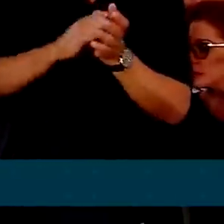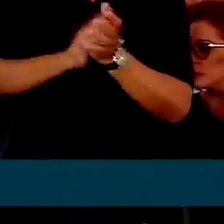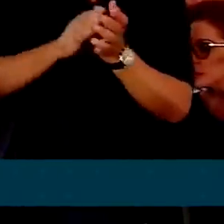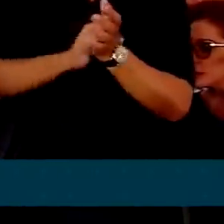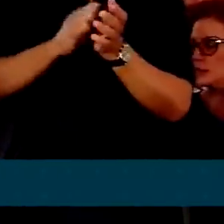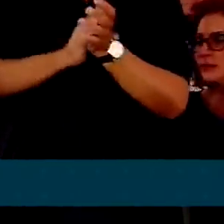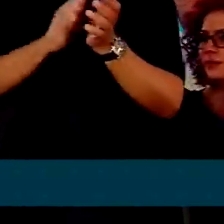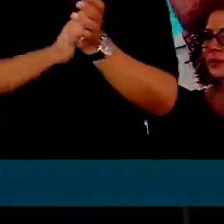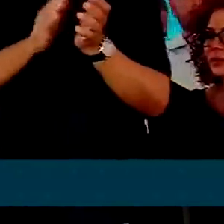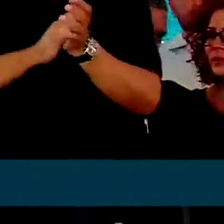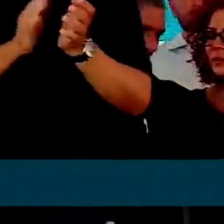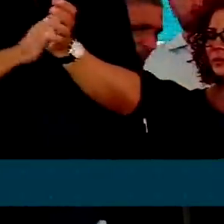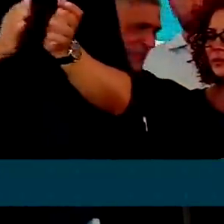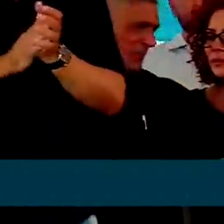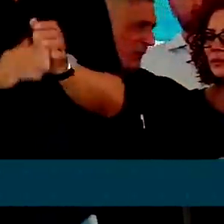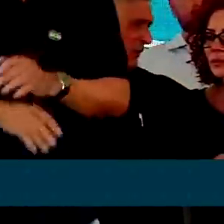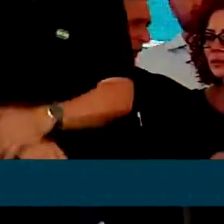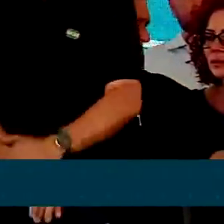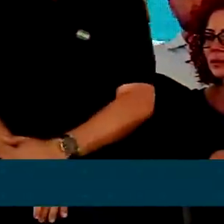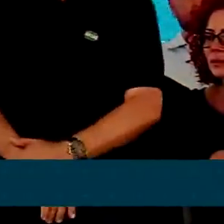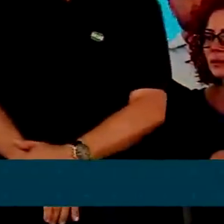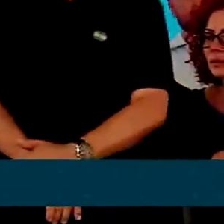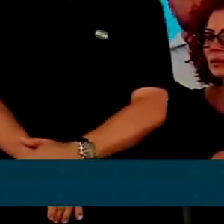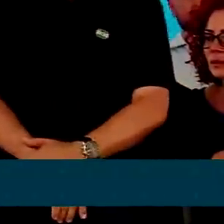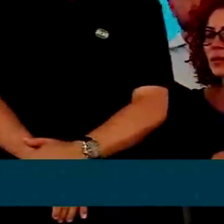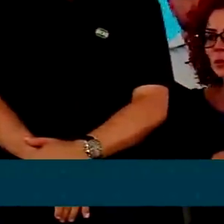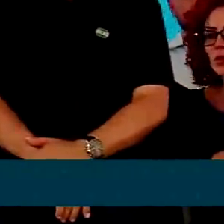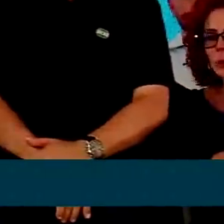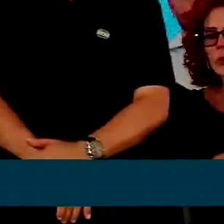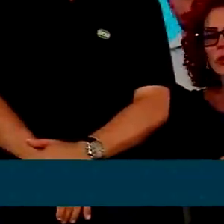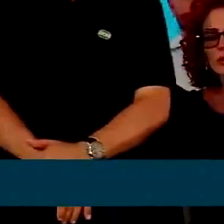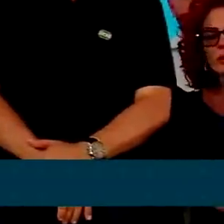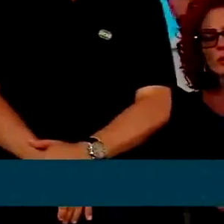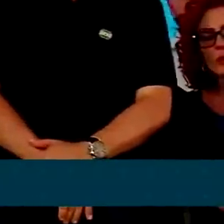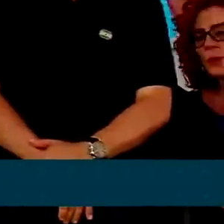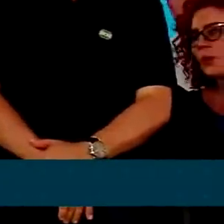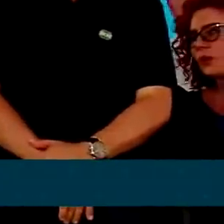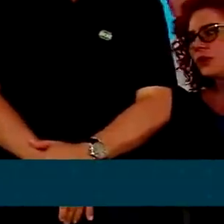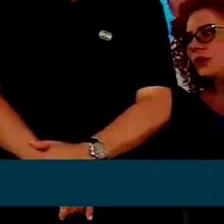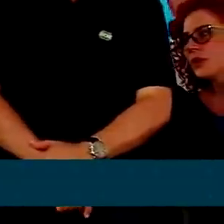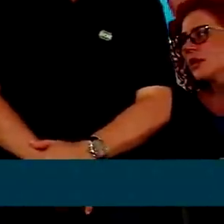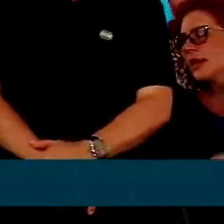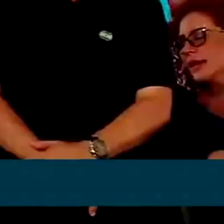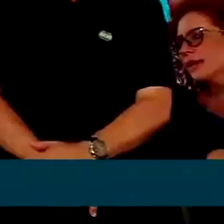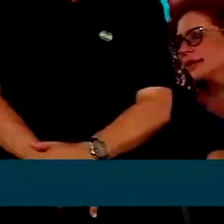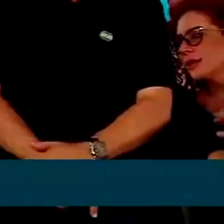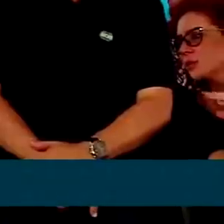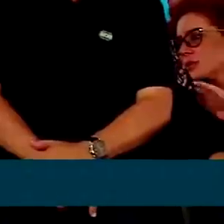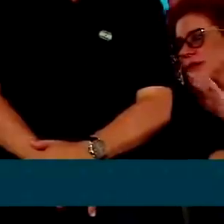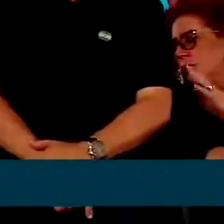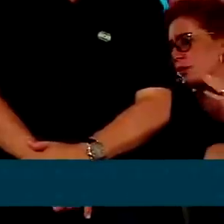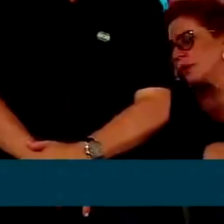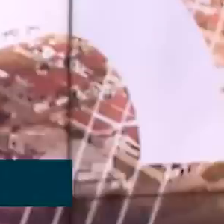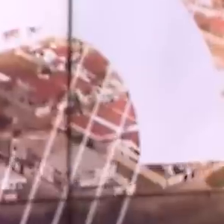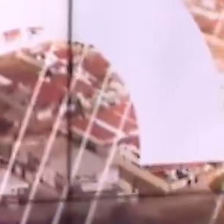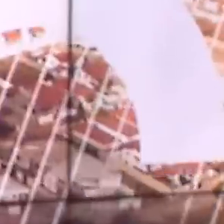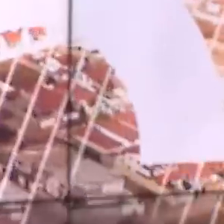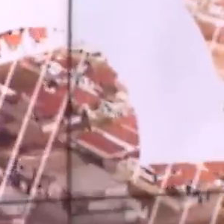transposição. Além de concluí-la, estamos investindo nas nascentes do São Francisco.